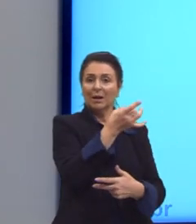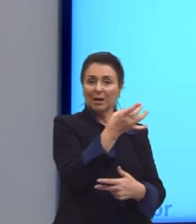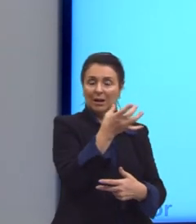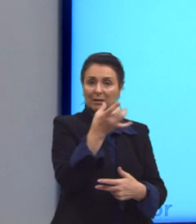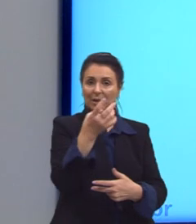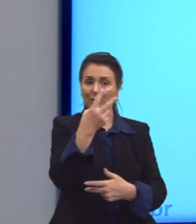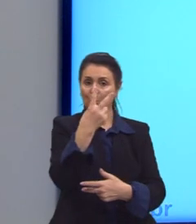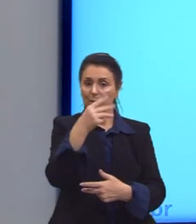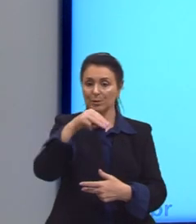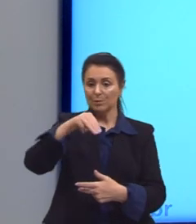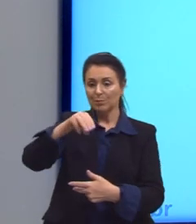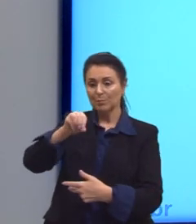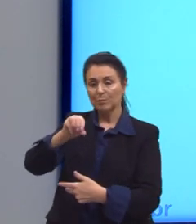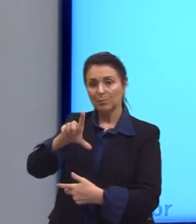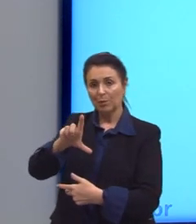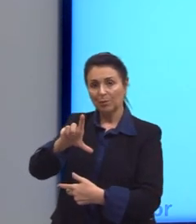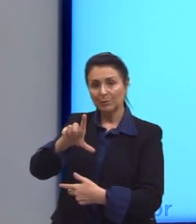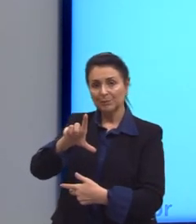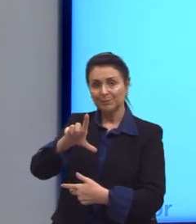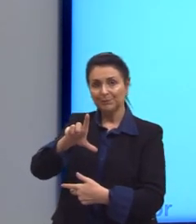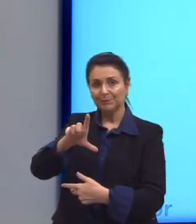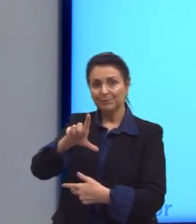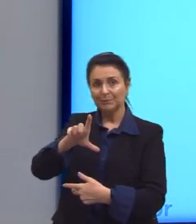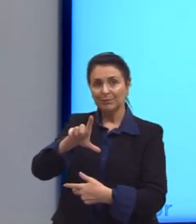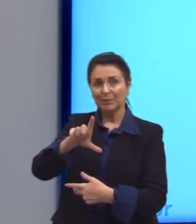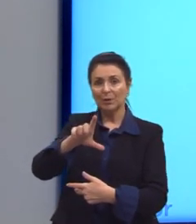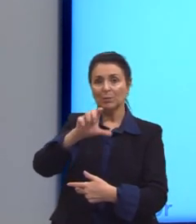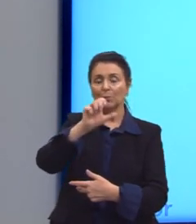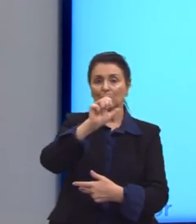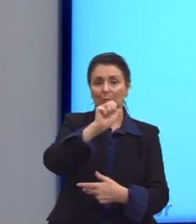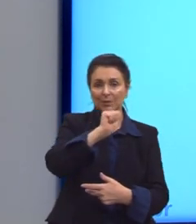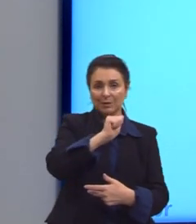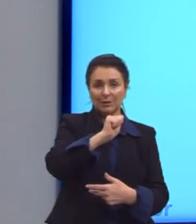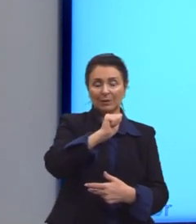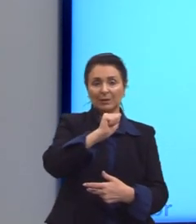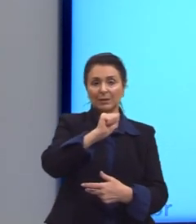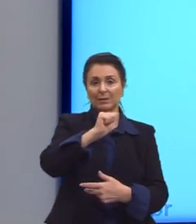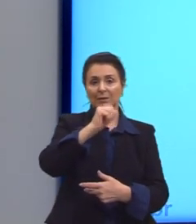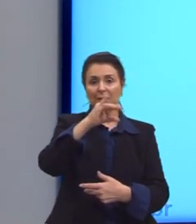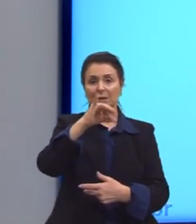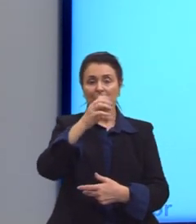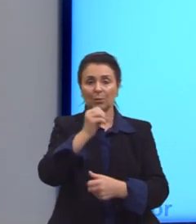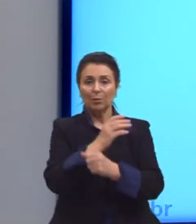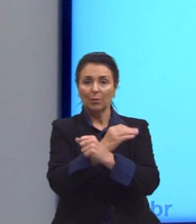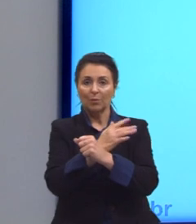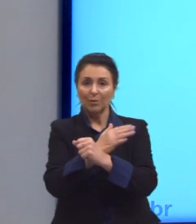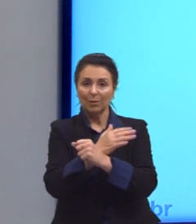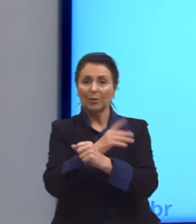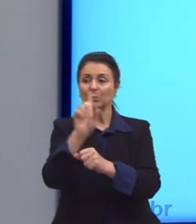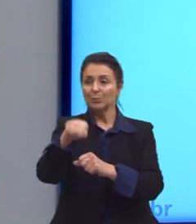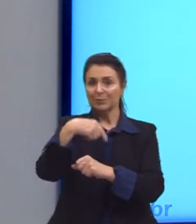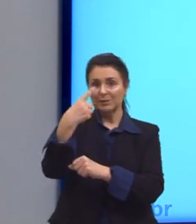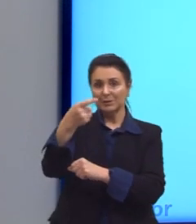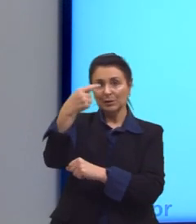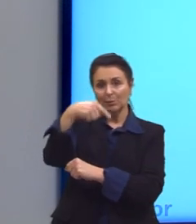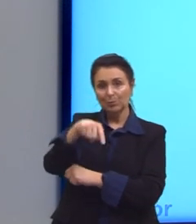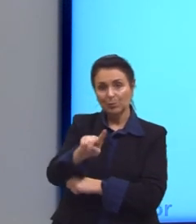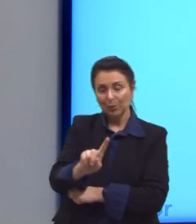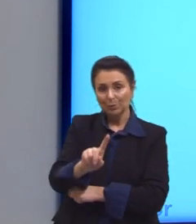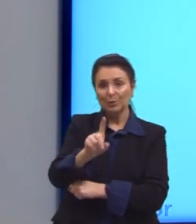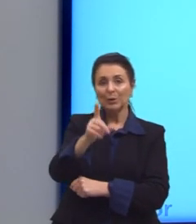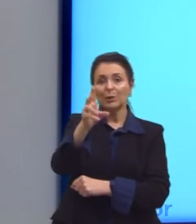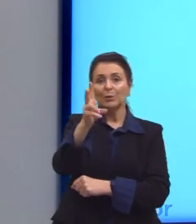dois mols do ácido acético, eu preciso de um mol do hidróxido de cálcio para fazer essa